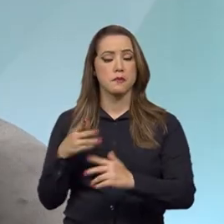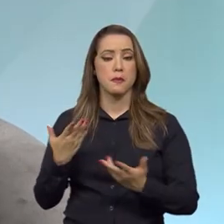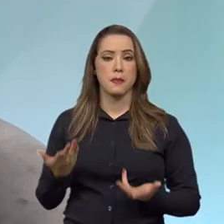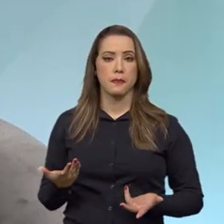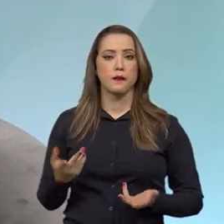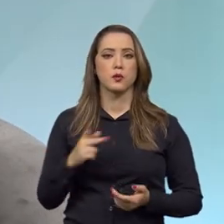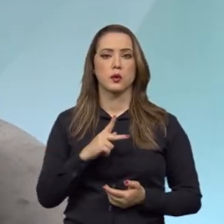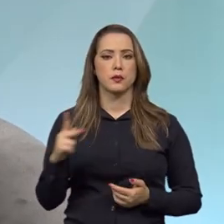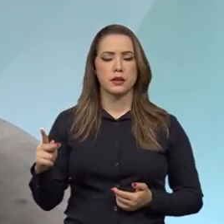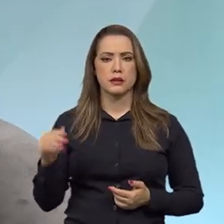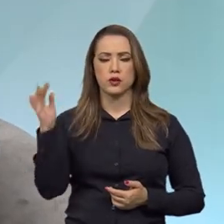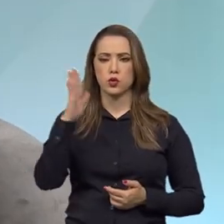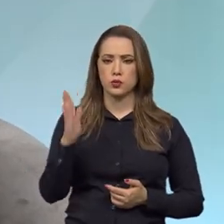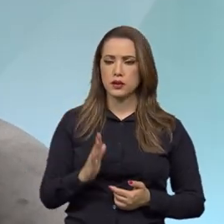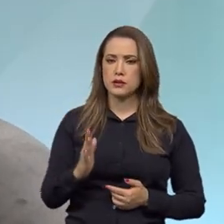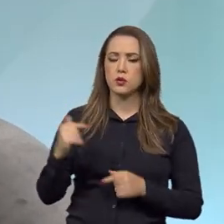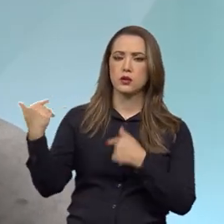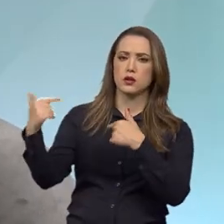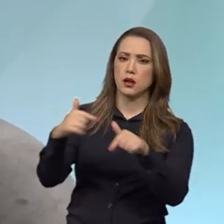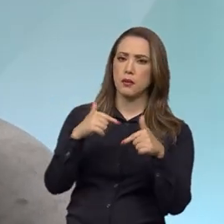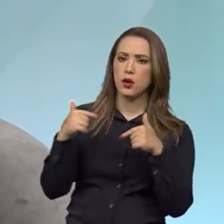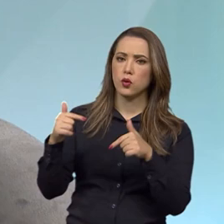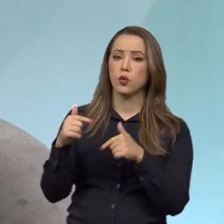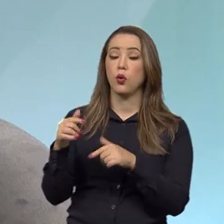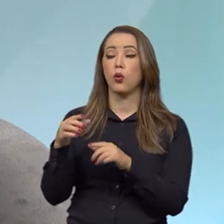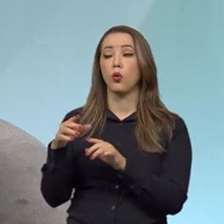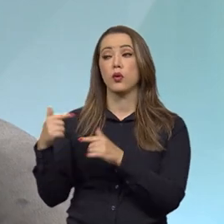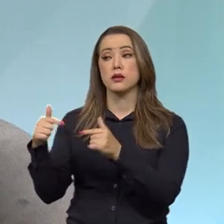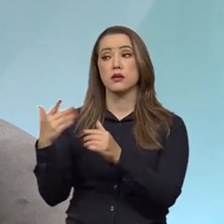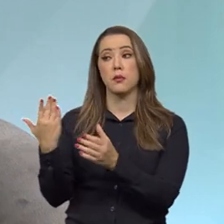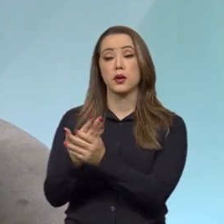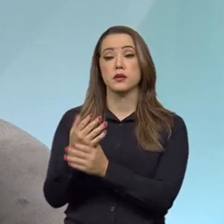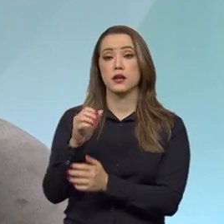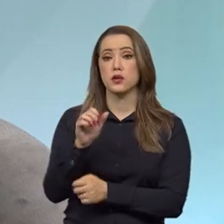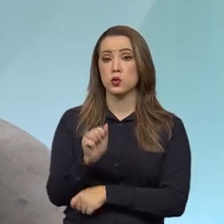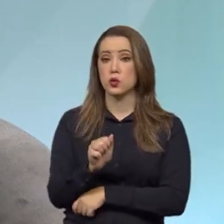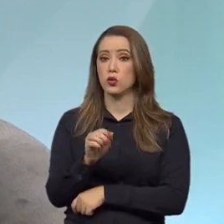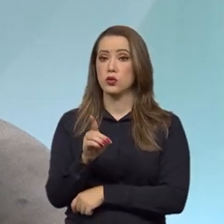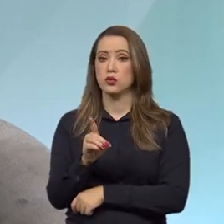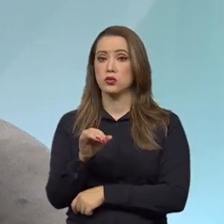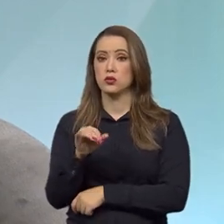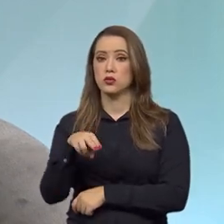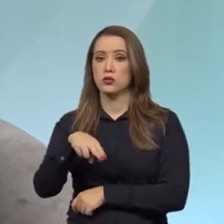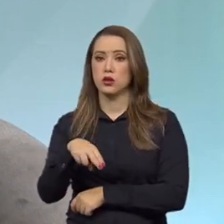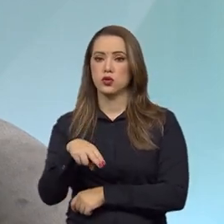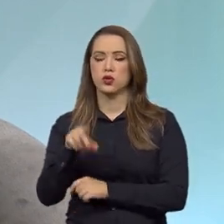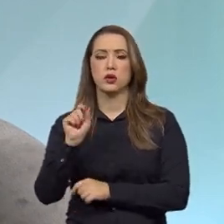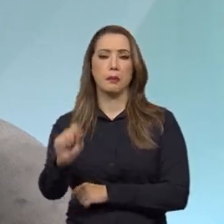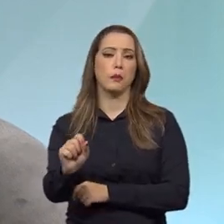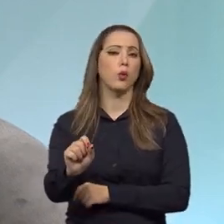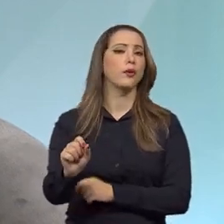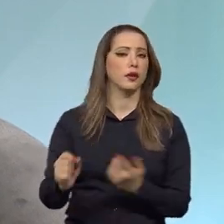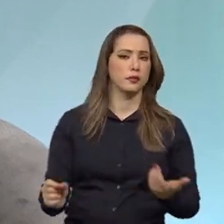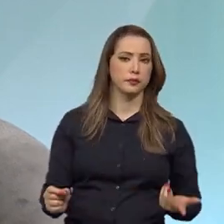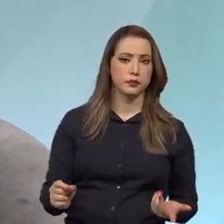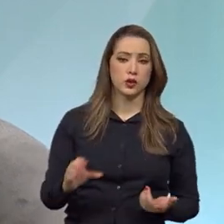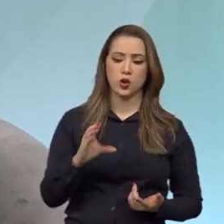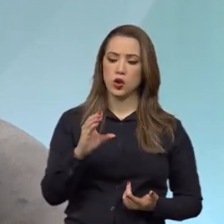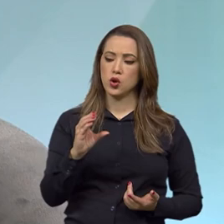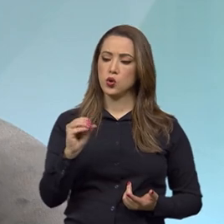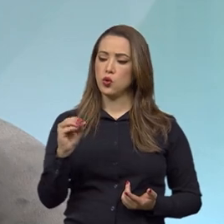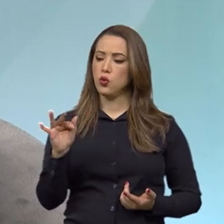e o presidente da República atuou por meio dessa ação direta de inconstitucionalidade e ajuizou para que o CONFAS